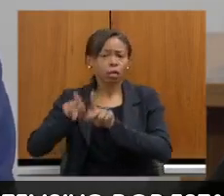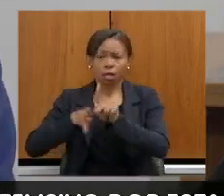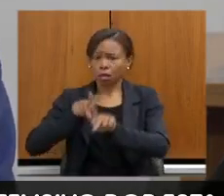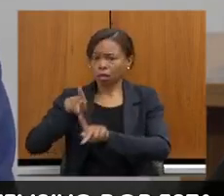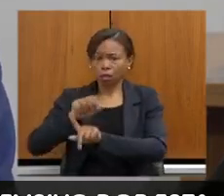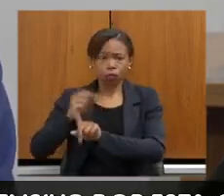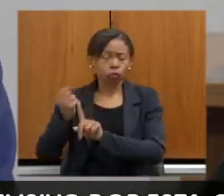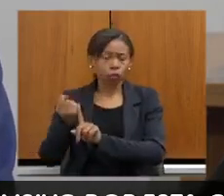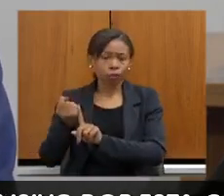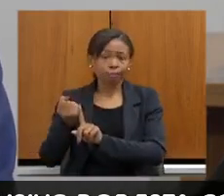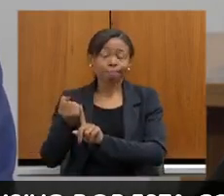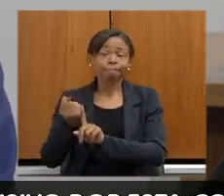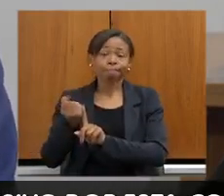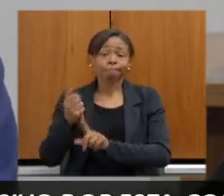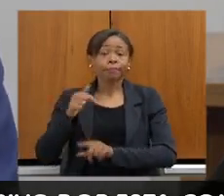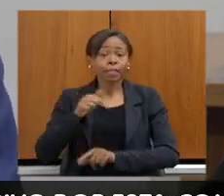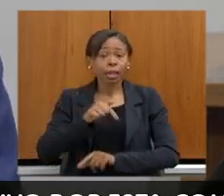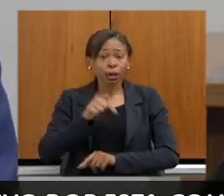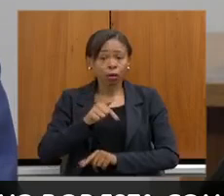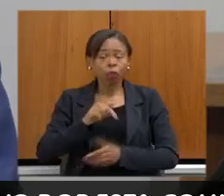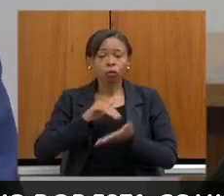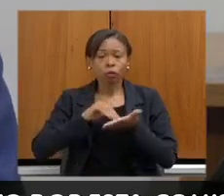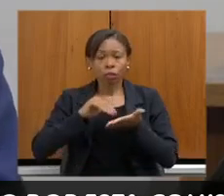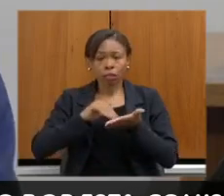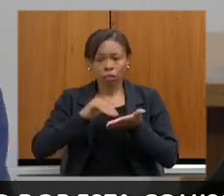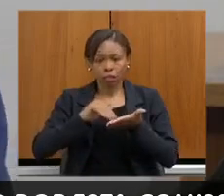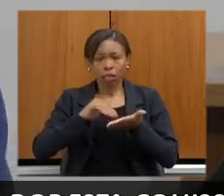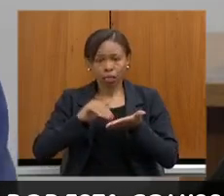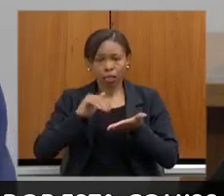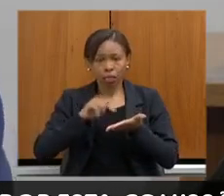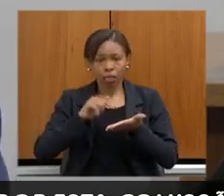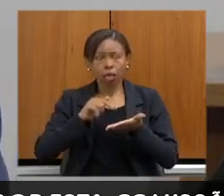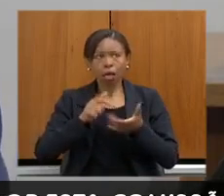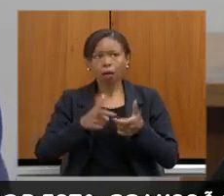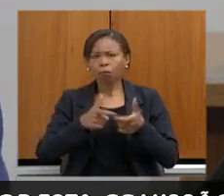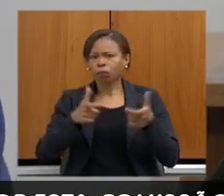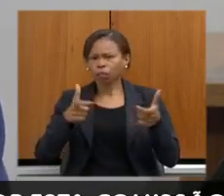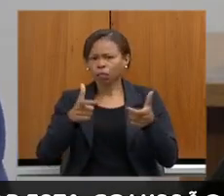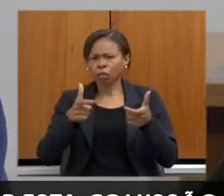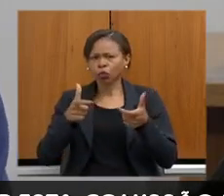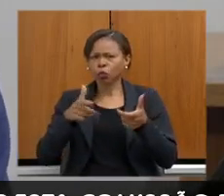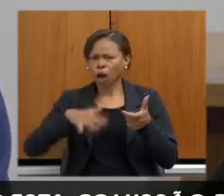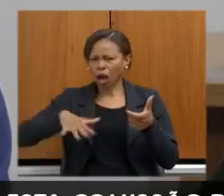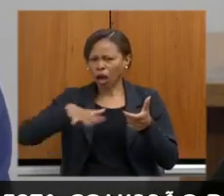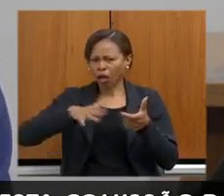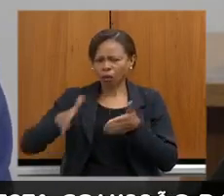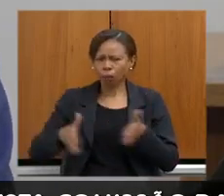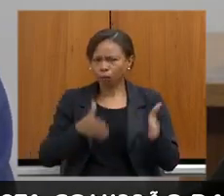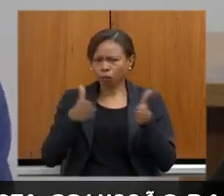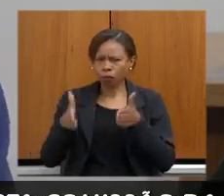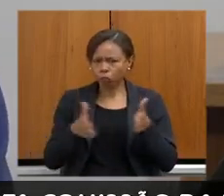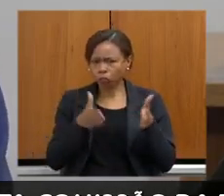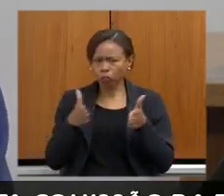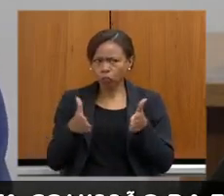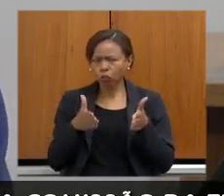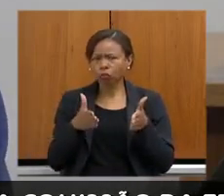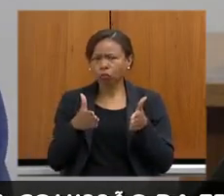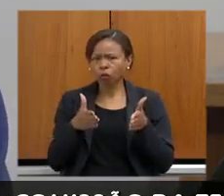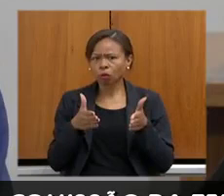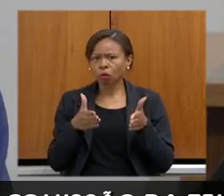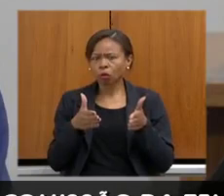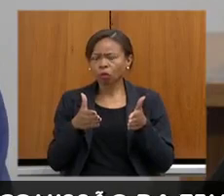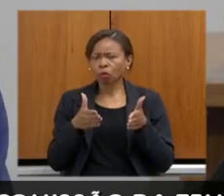aqui uma Secretaria que grande parte do setor produtivo tem essa Secretaria como